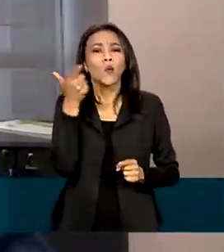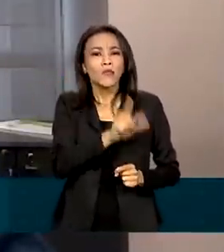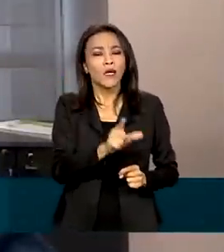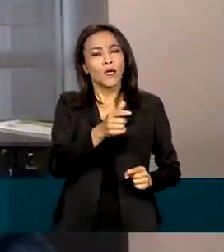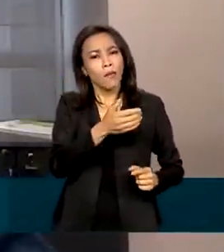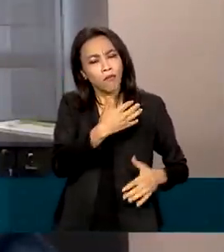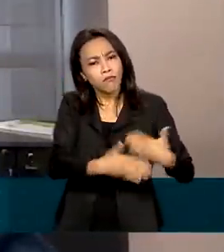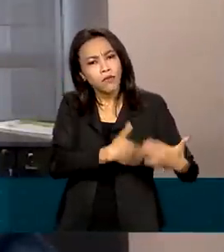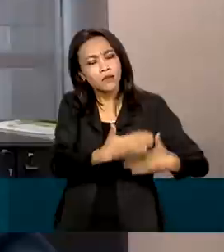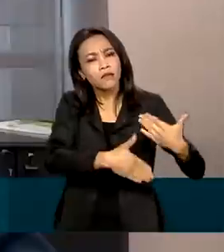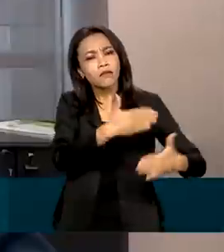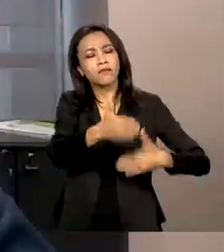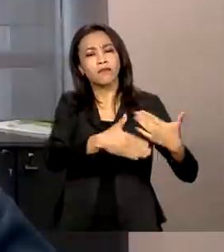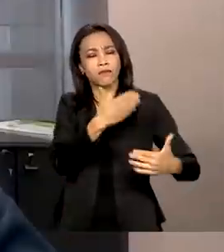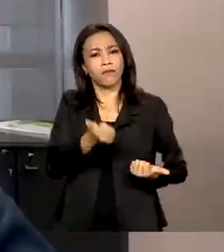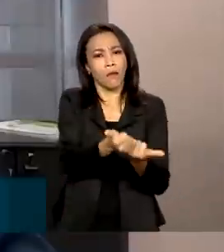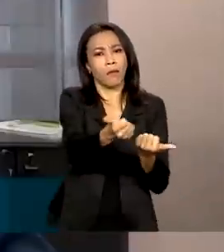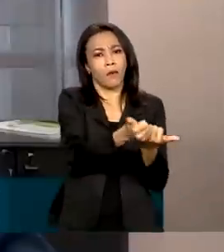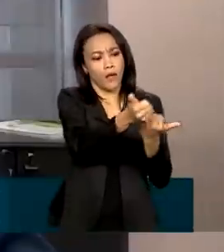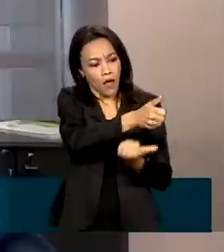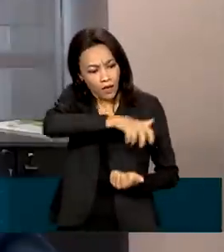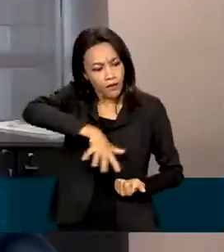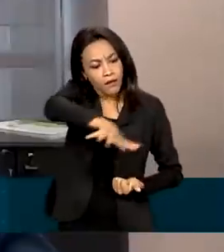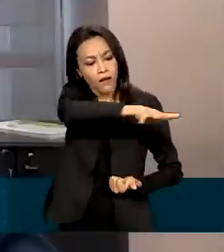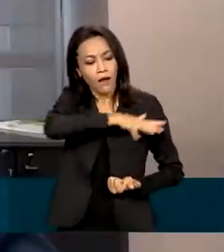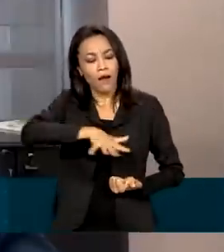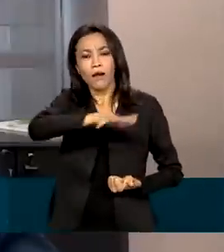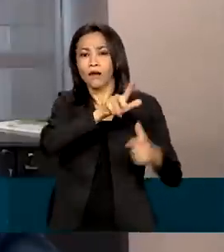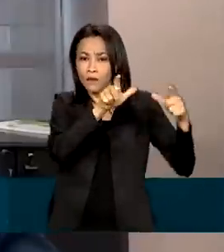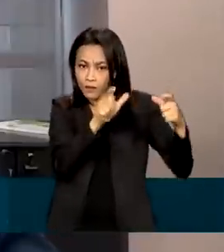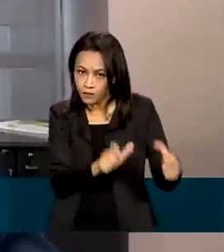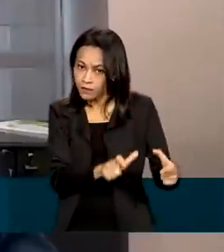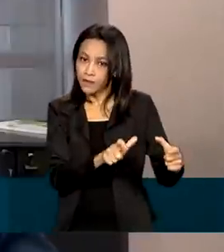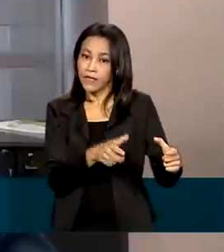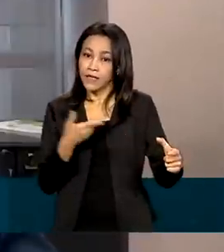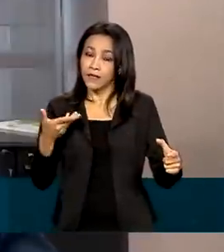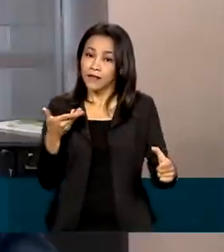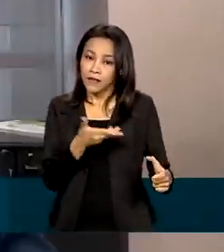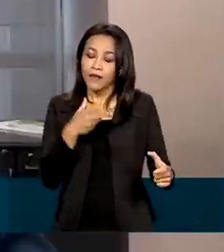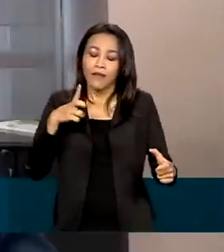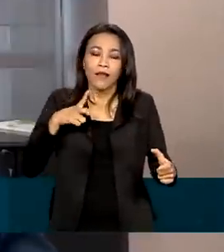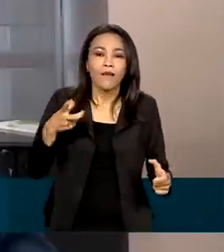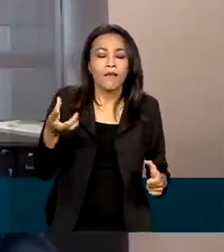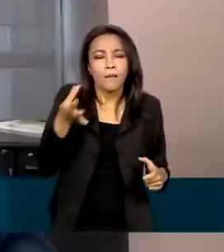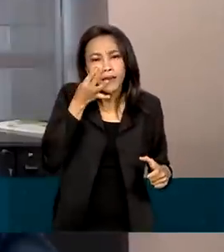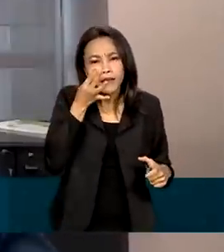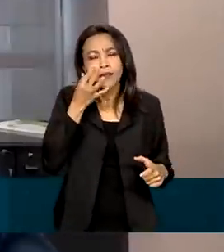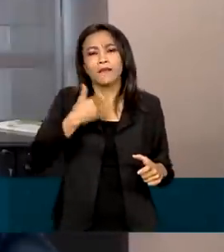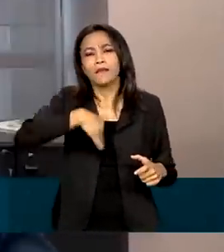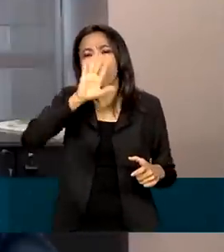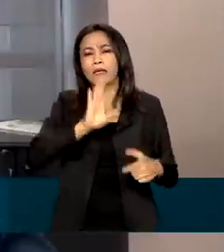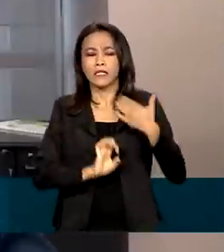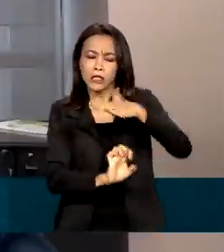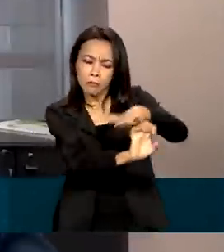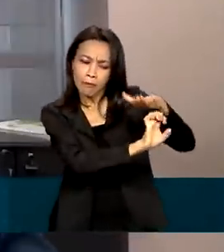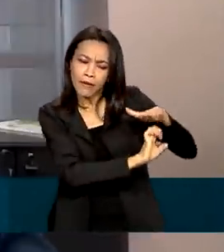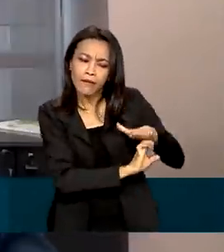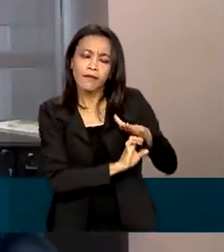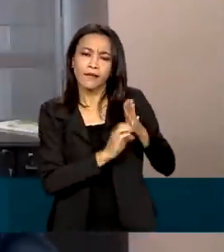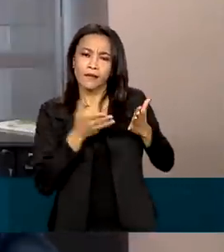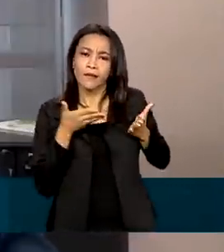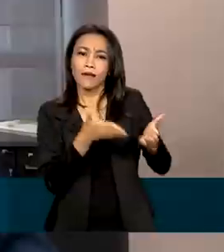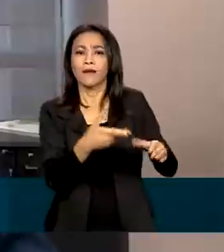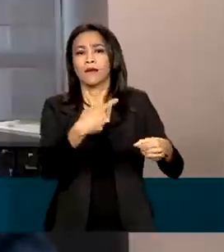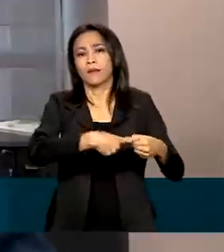região, é reinvestido na própria região. Temos a maior presença de empresas naquele município.